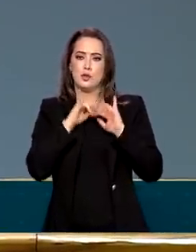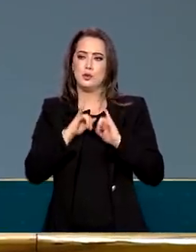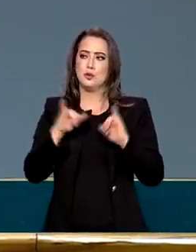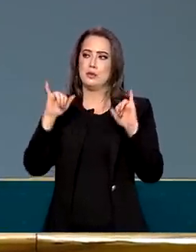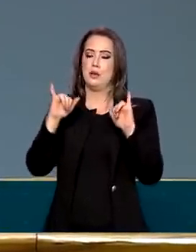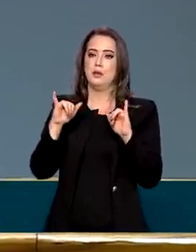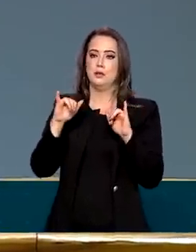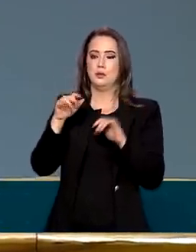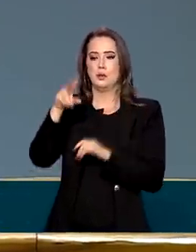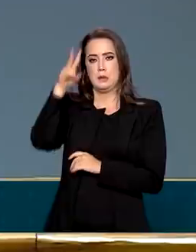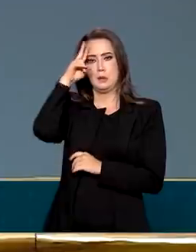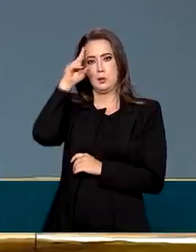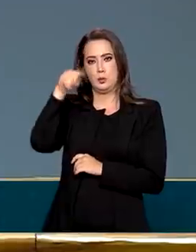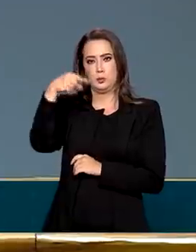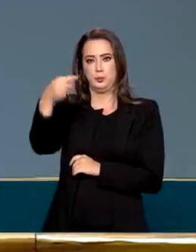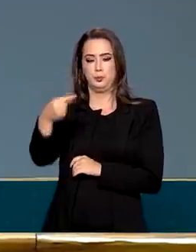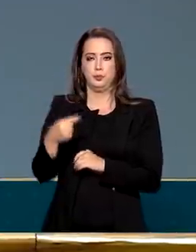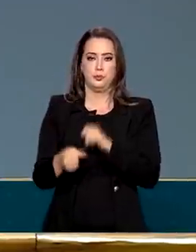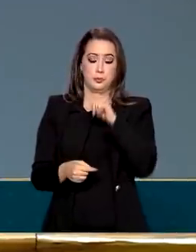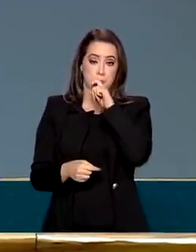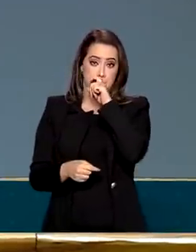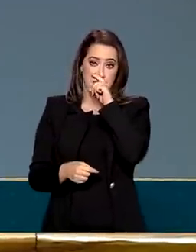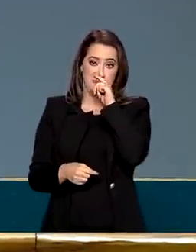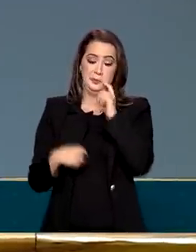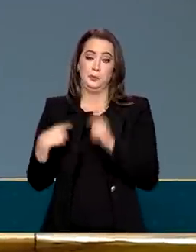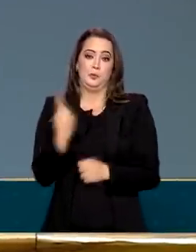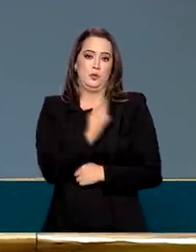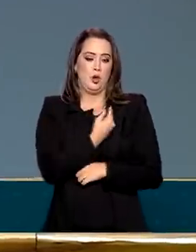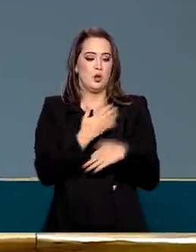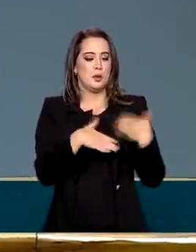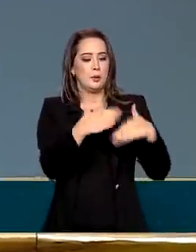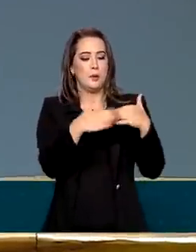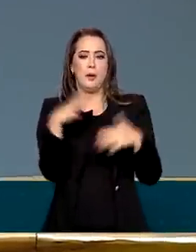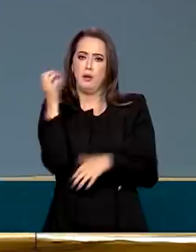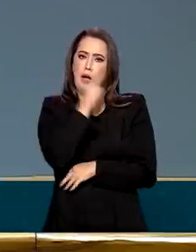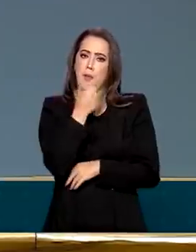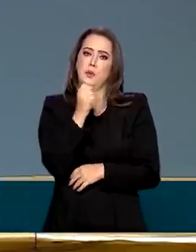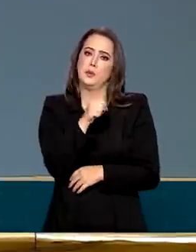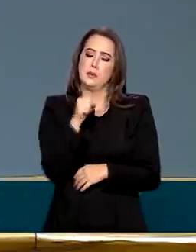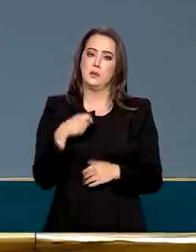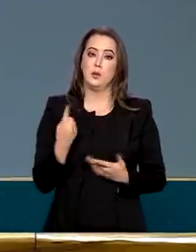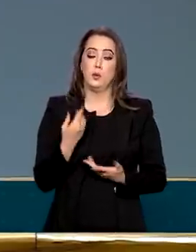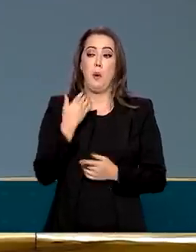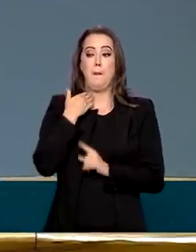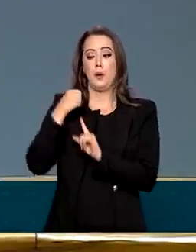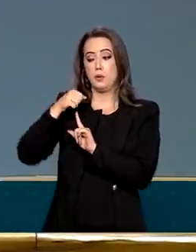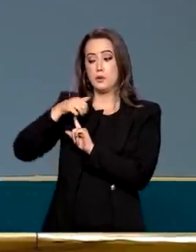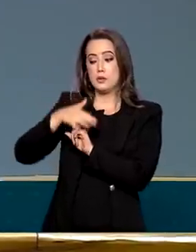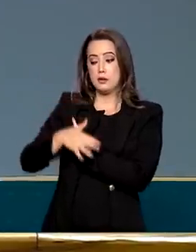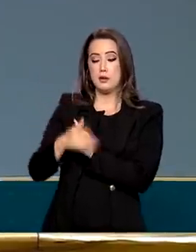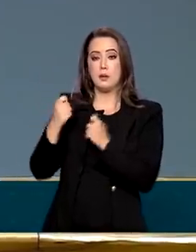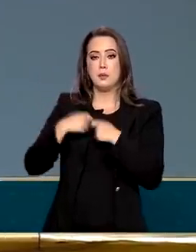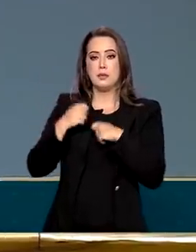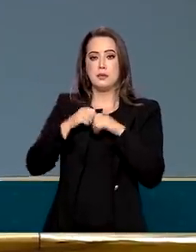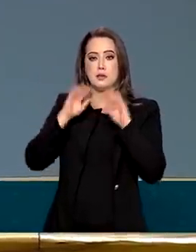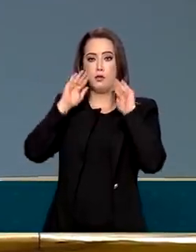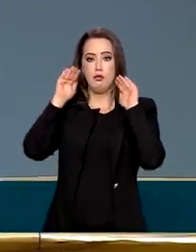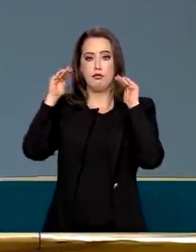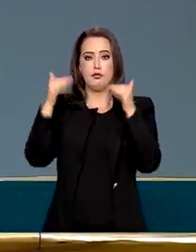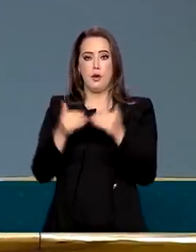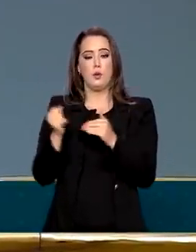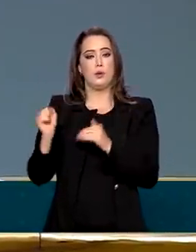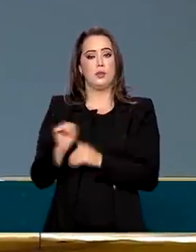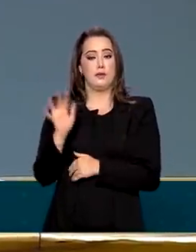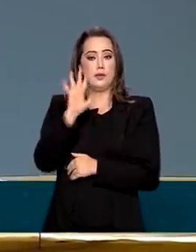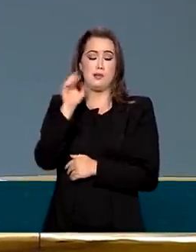Deve ser anunciado segunda-feira que vem. Então, estamos andando em alta velocidade. O Banco Central tem que ficar de olho na inflação, sim.